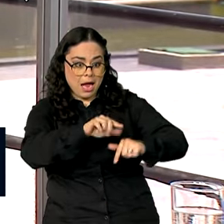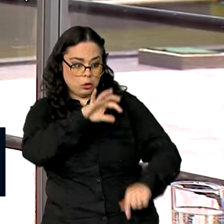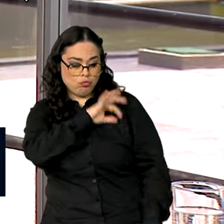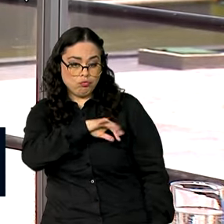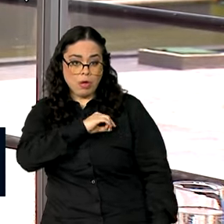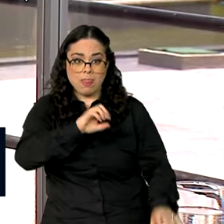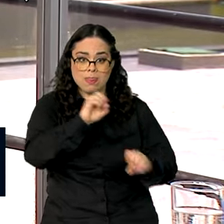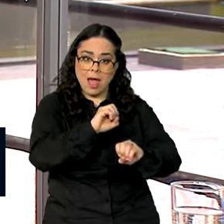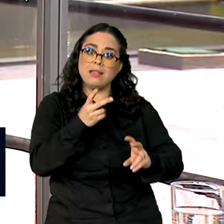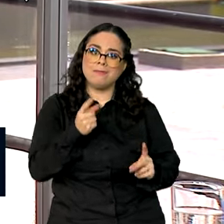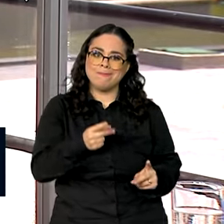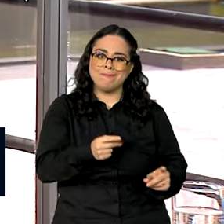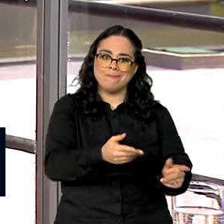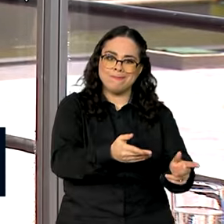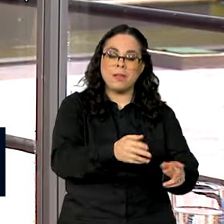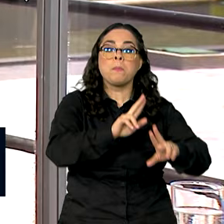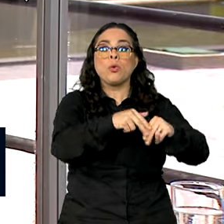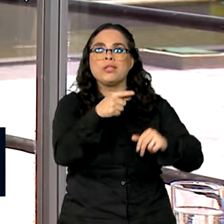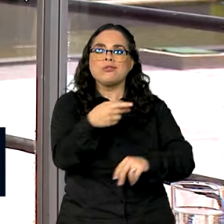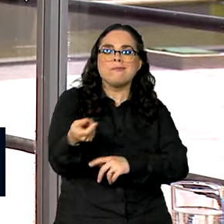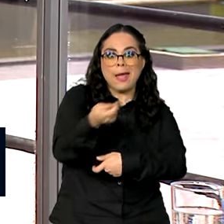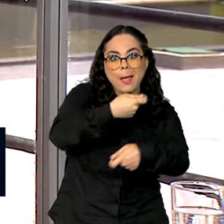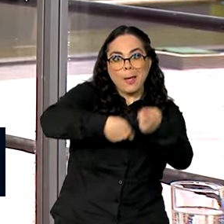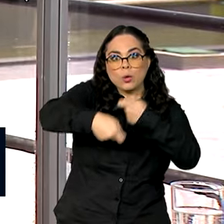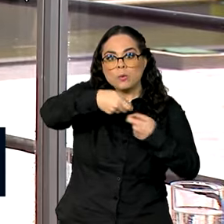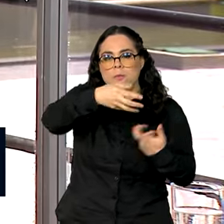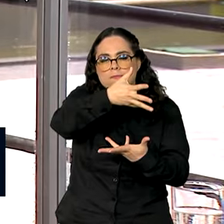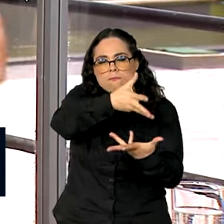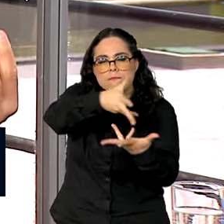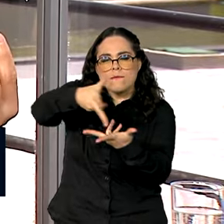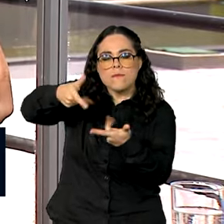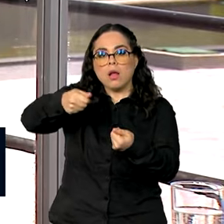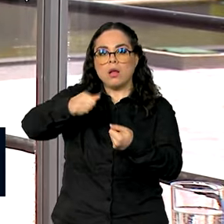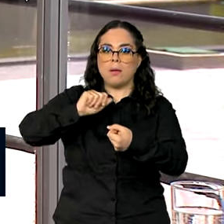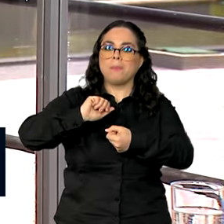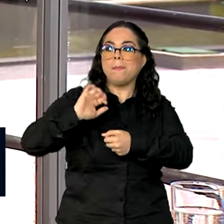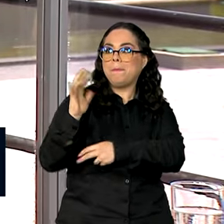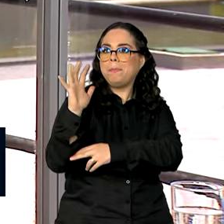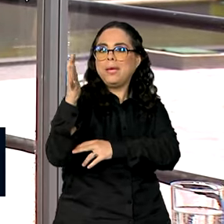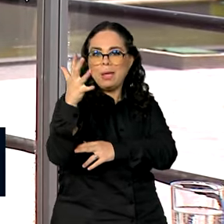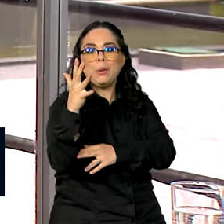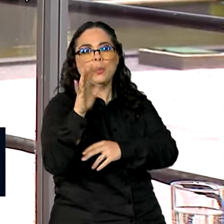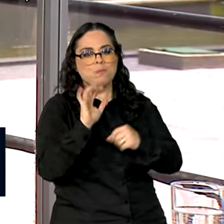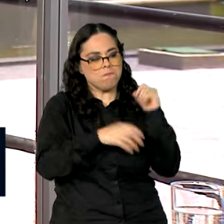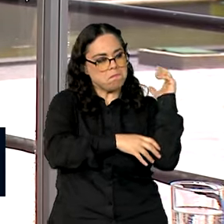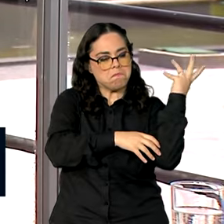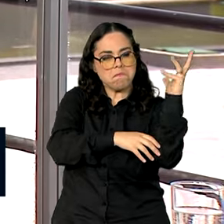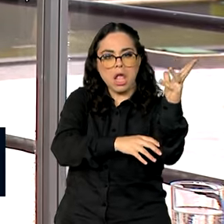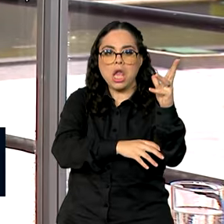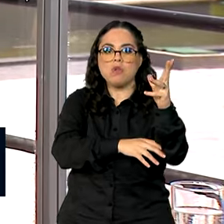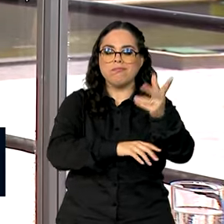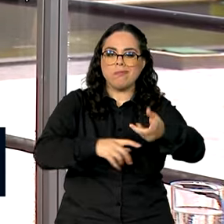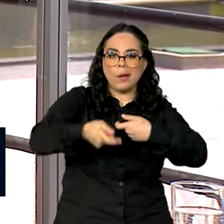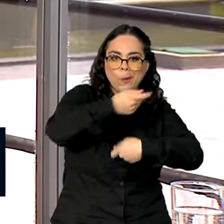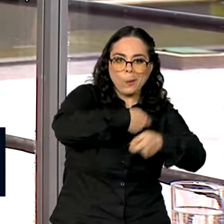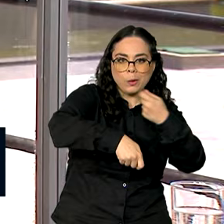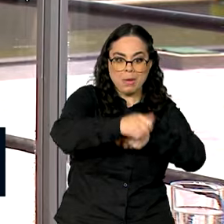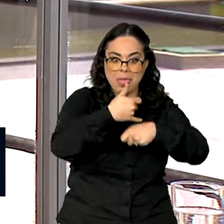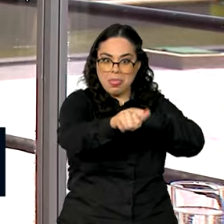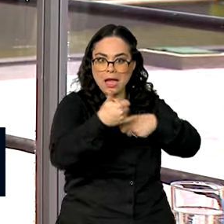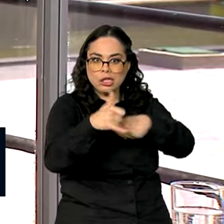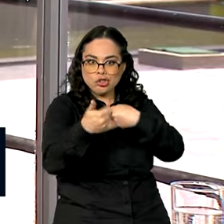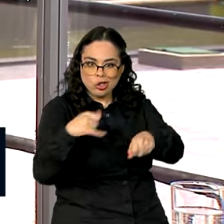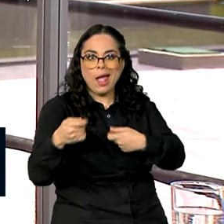isso, a visão da nova economia, a bioeconomia, a economia energética, é uma grande